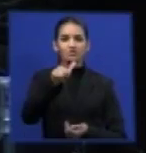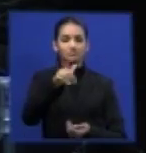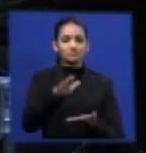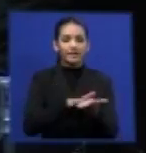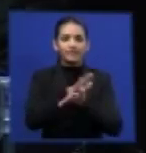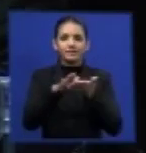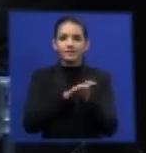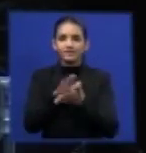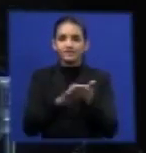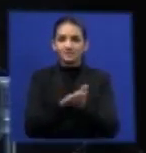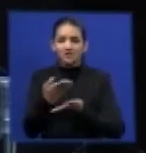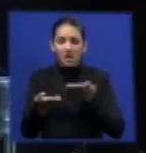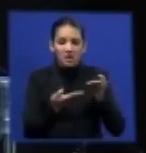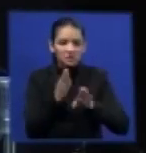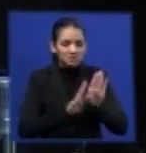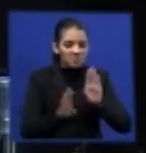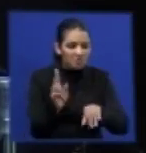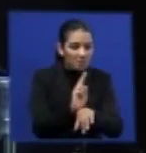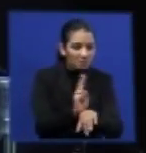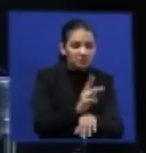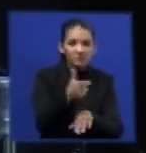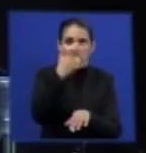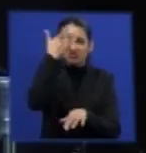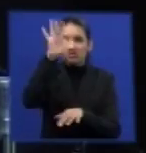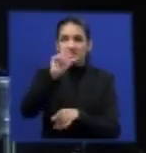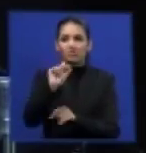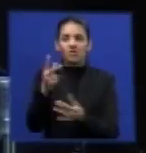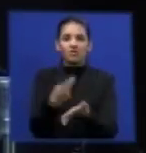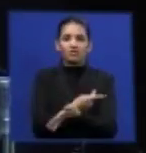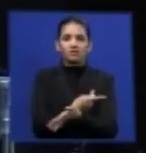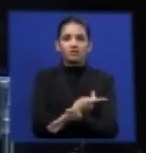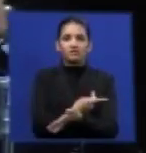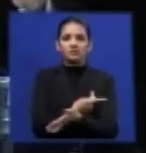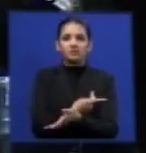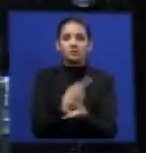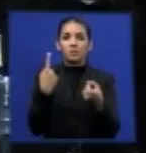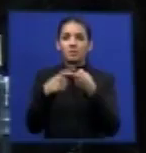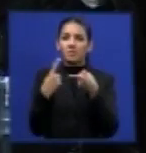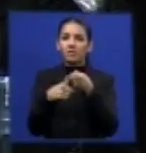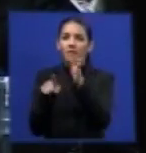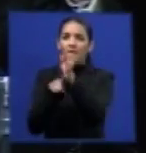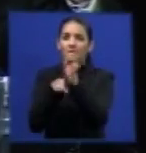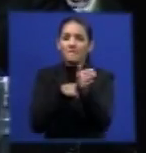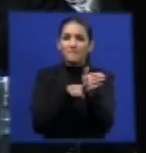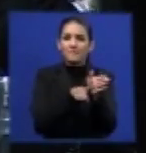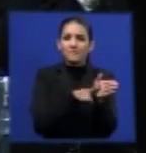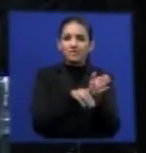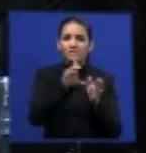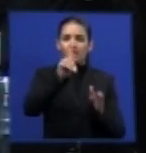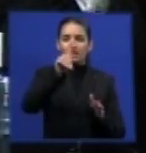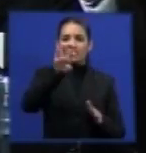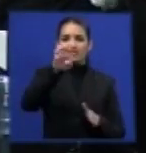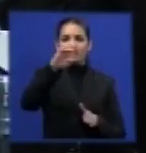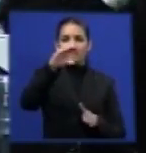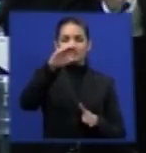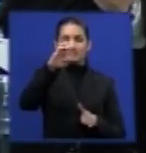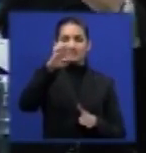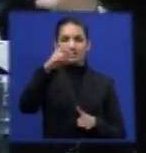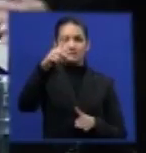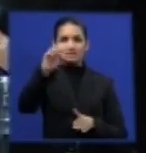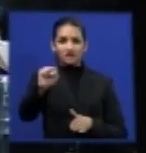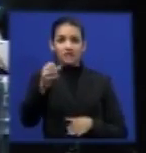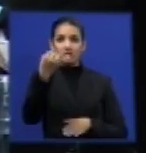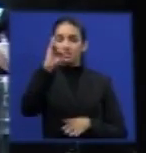daquilo que se passa pelo DSEX. Porque os números do DSEX, se forem, sendo